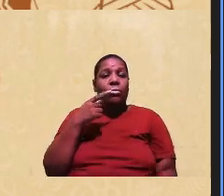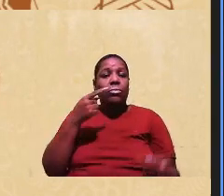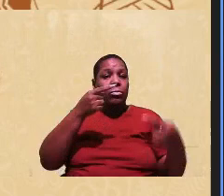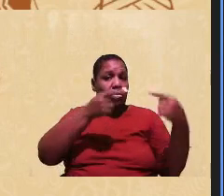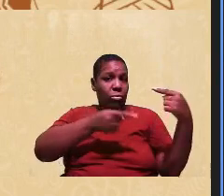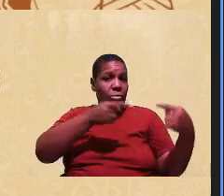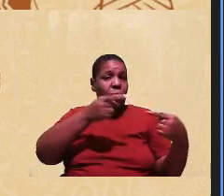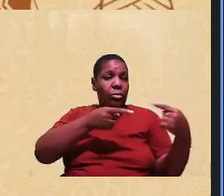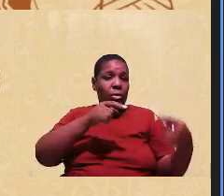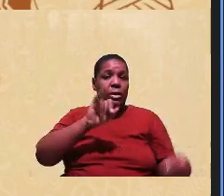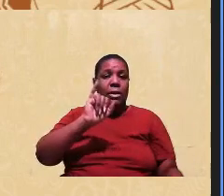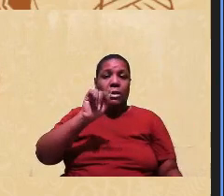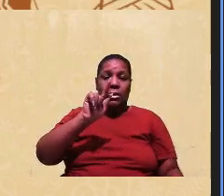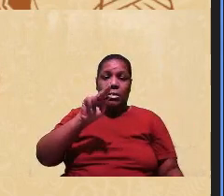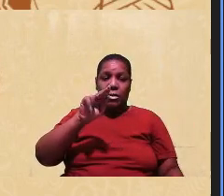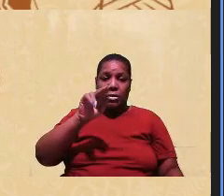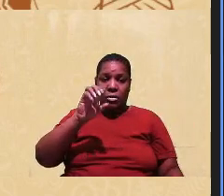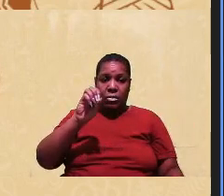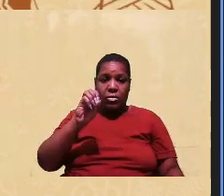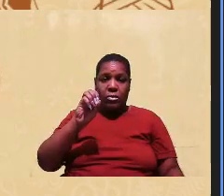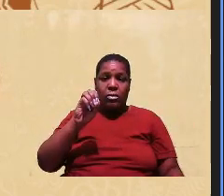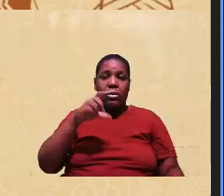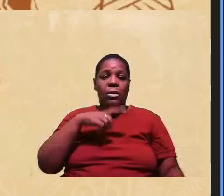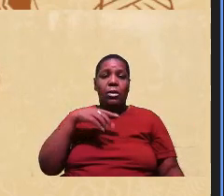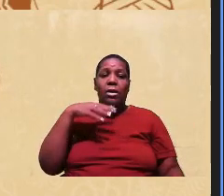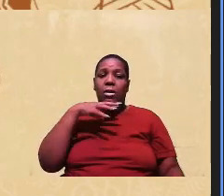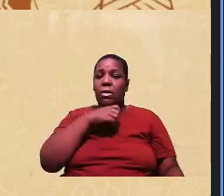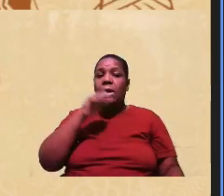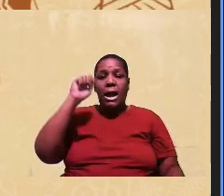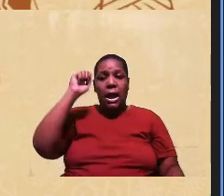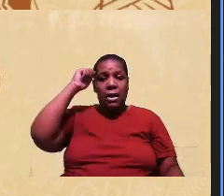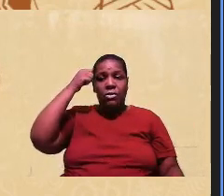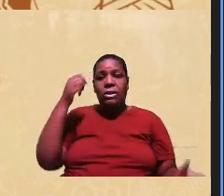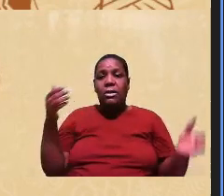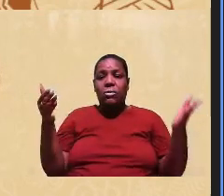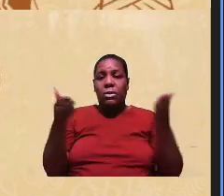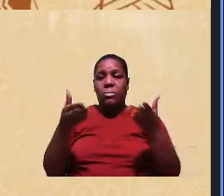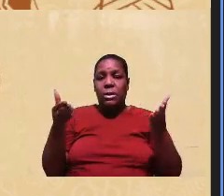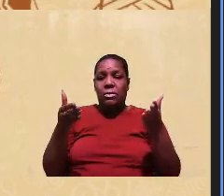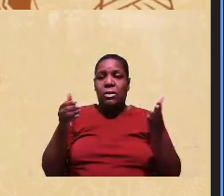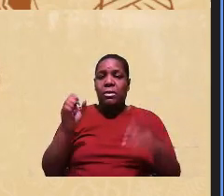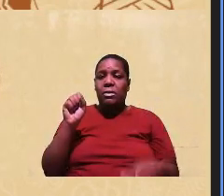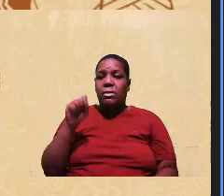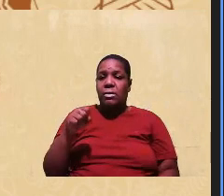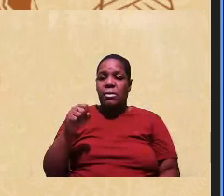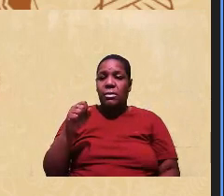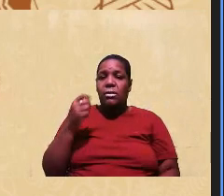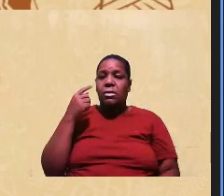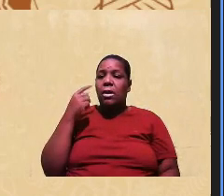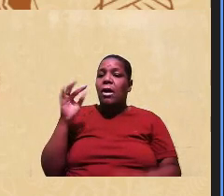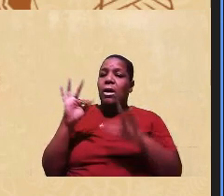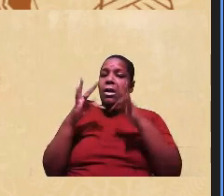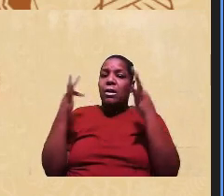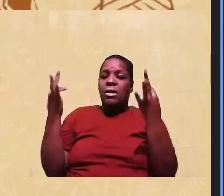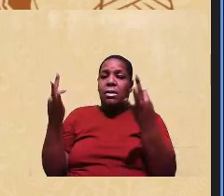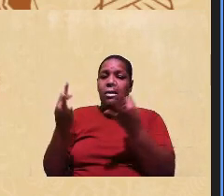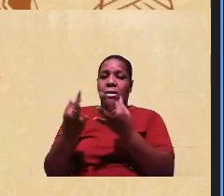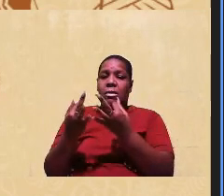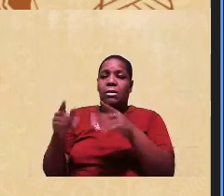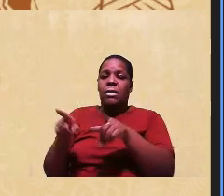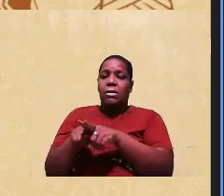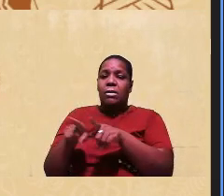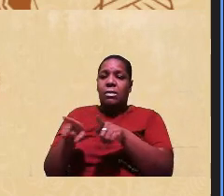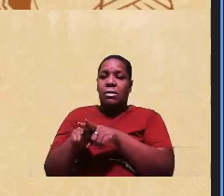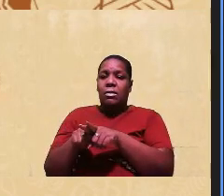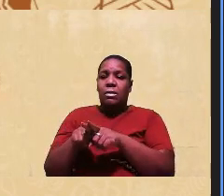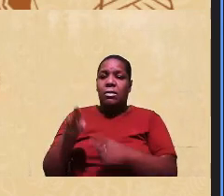identidade. Ele acha que é negro, ele tem uma identidade negra, seja por uma questão familiar, seja por uma questão cultural, eu